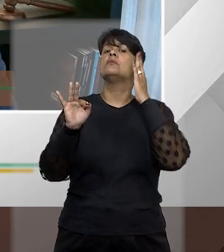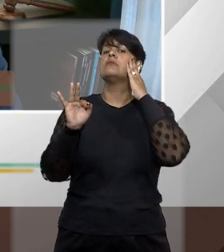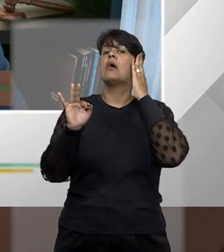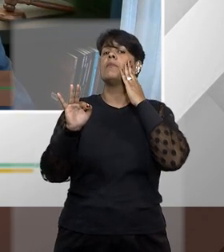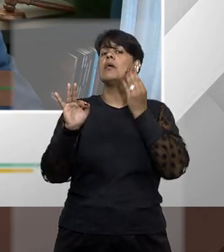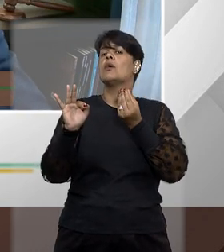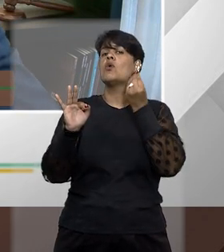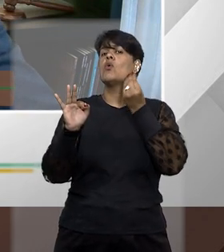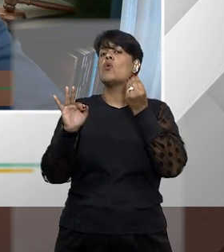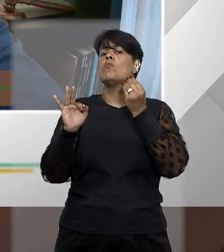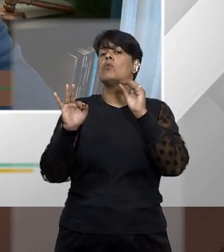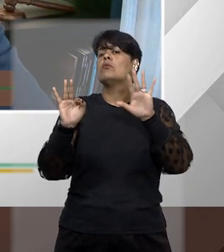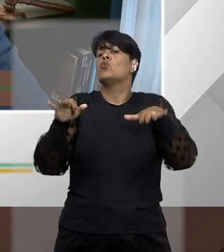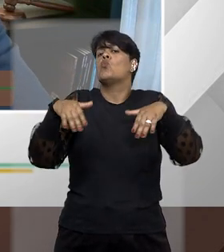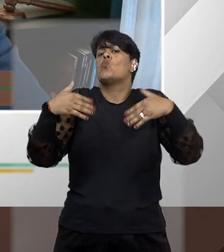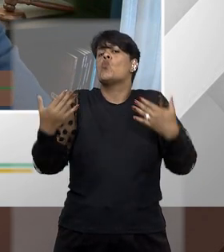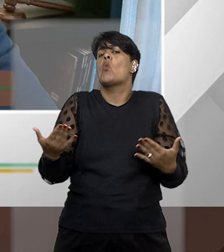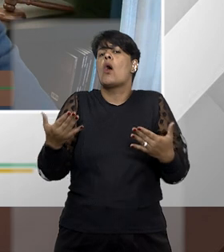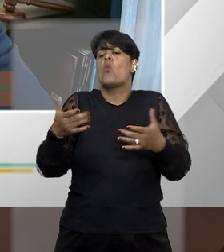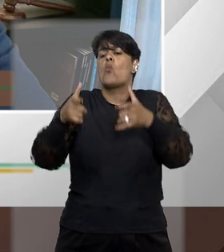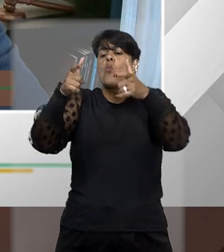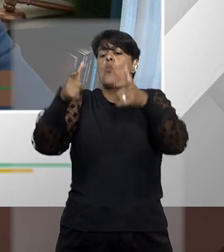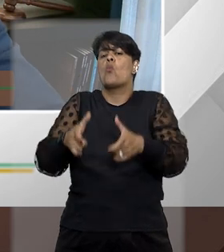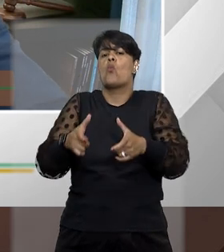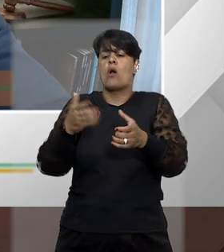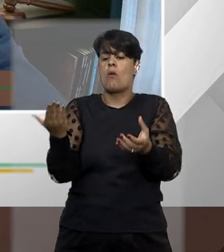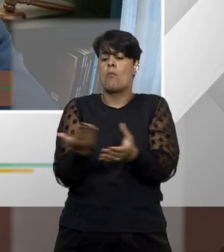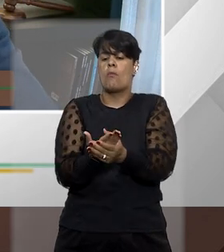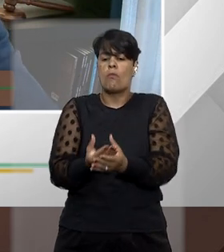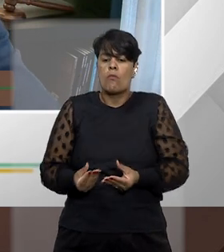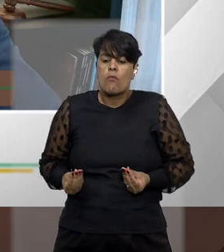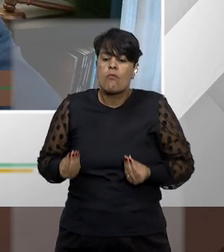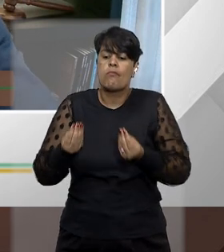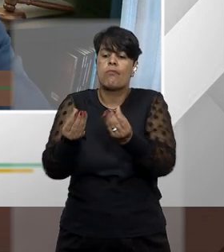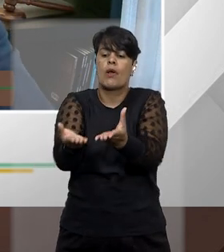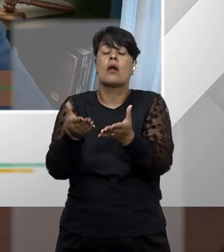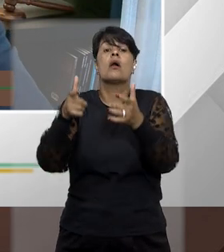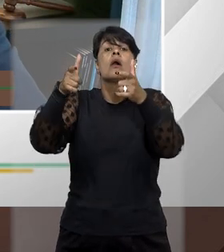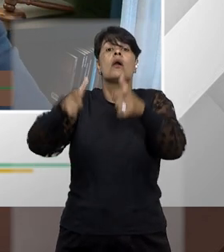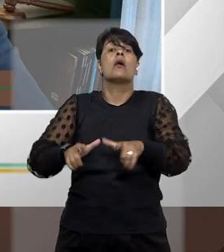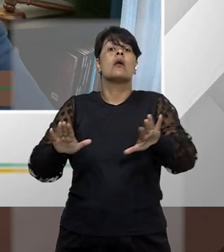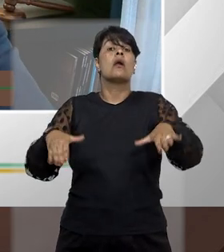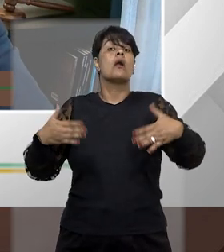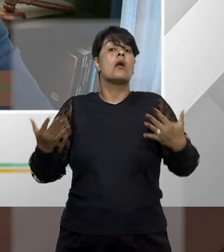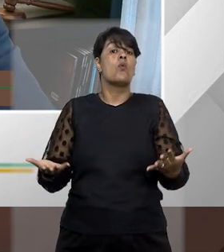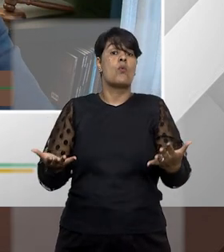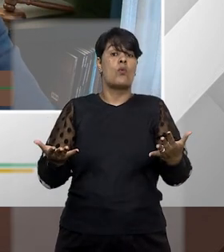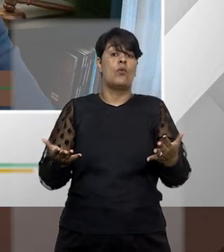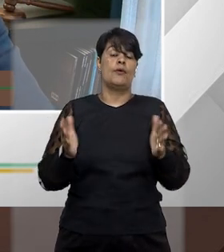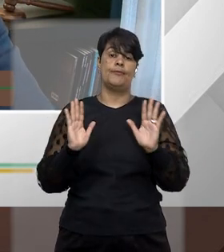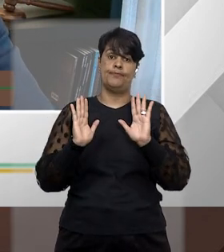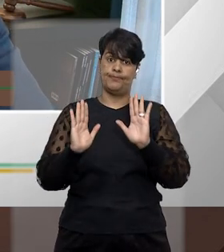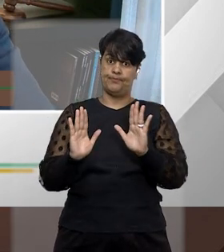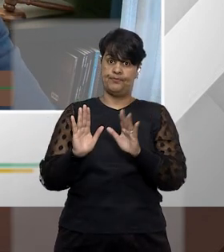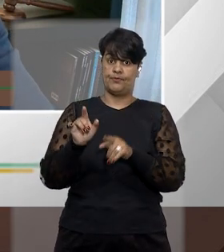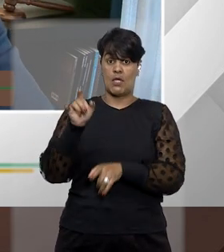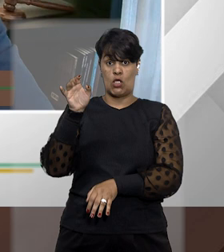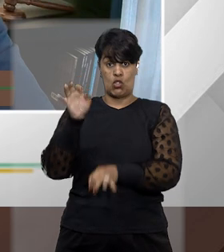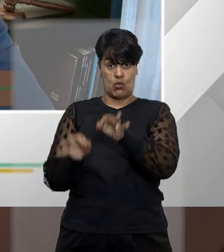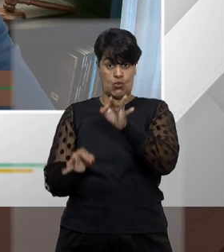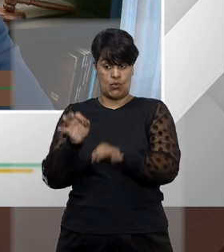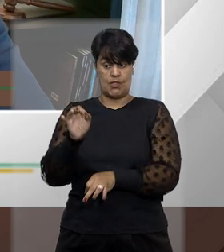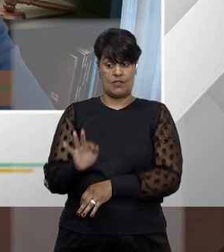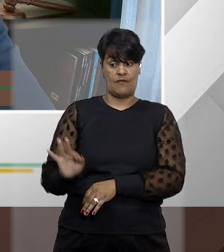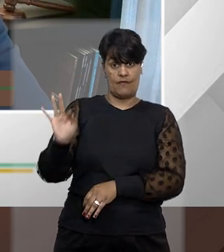tem que saber o seguinte mas em qual juízo que eu vou ajuizar? em qual município? qual subsessão judiciária? para a Justiça